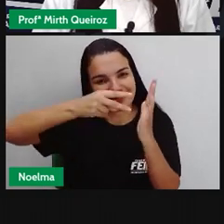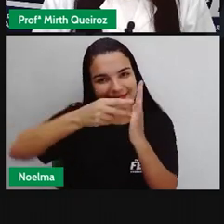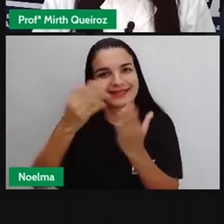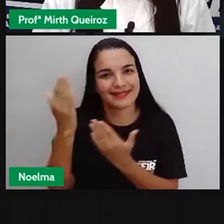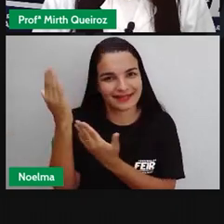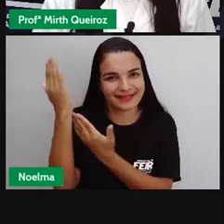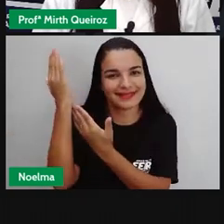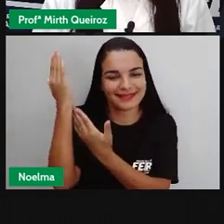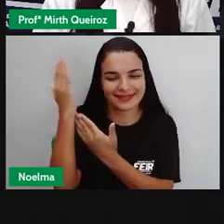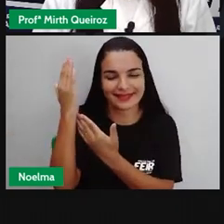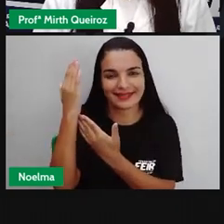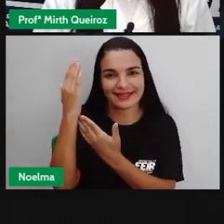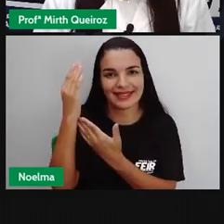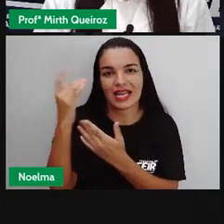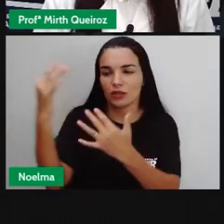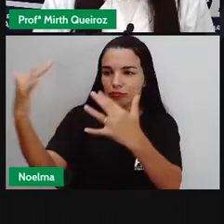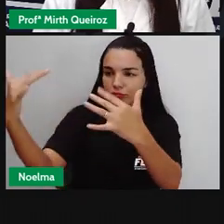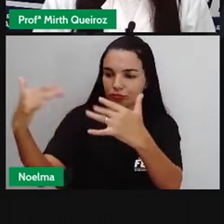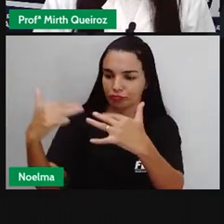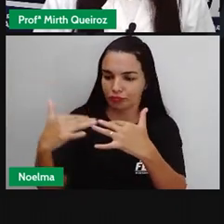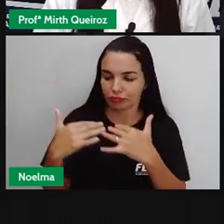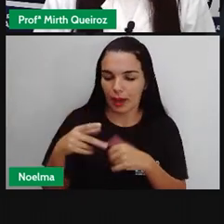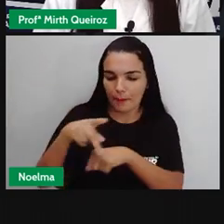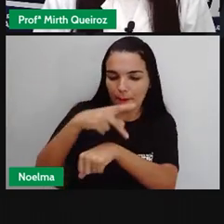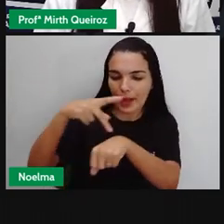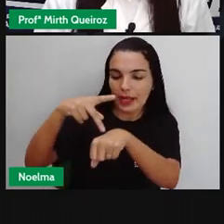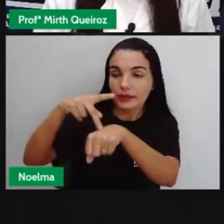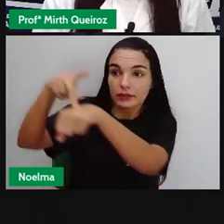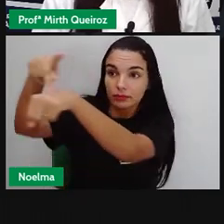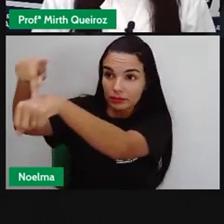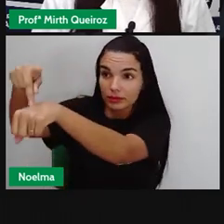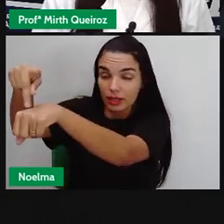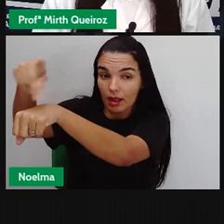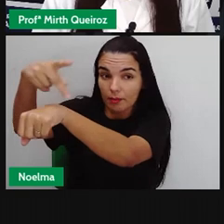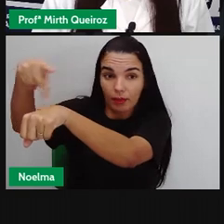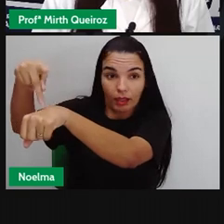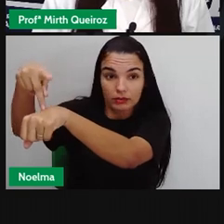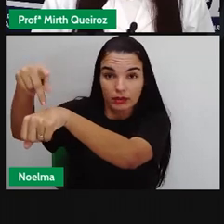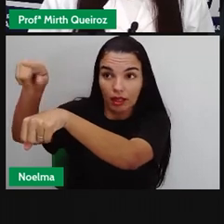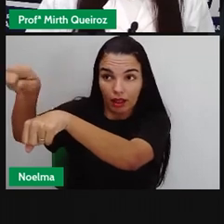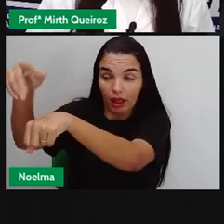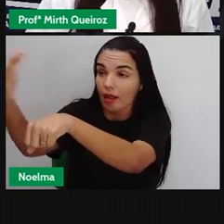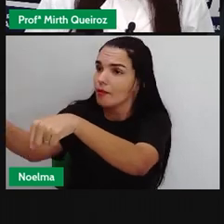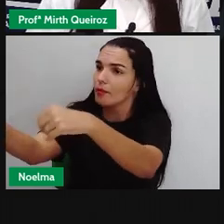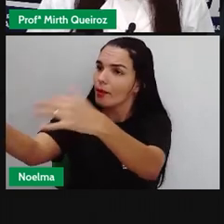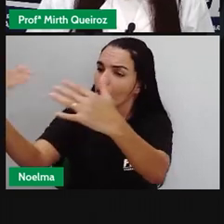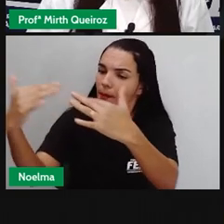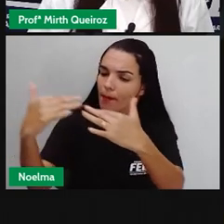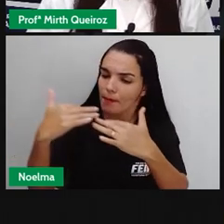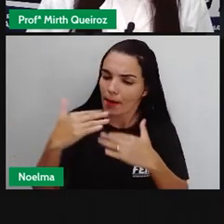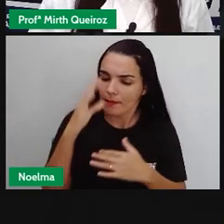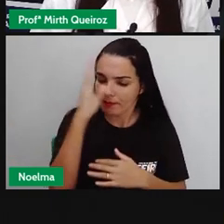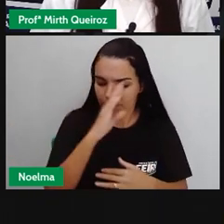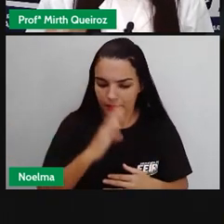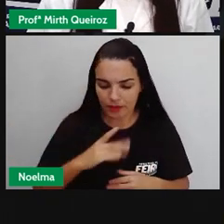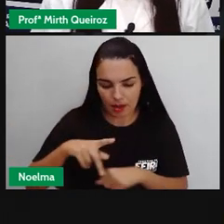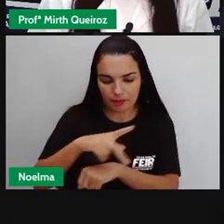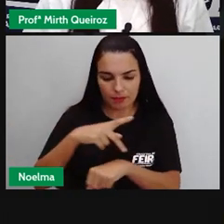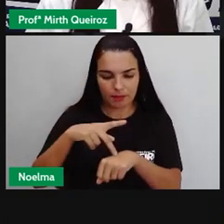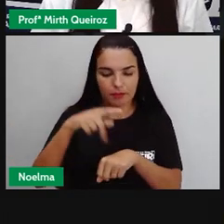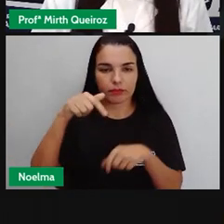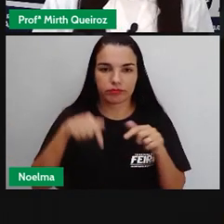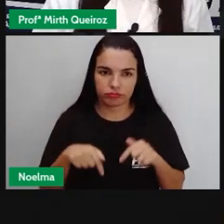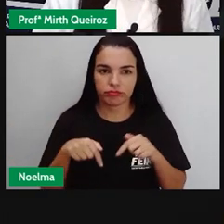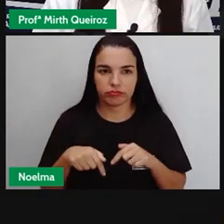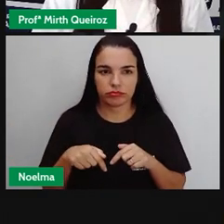são aqueles que imigram, ou seja, que entram num país para poder viver nele, num país que é